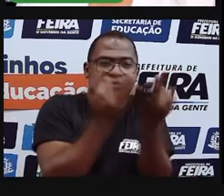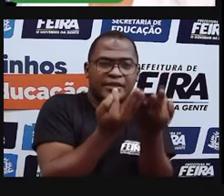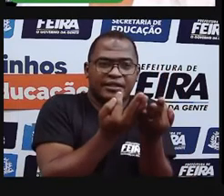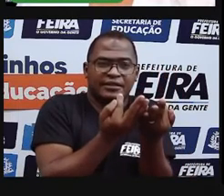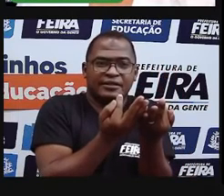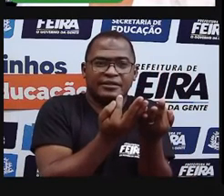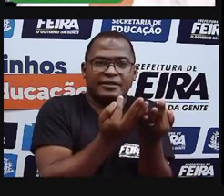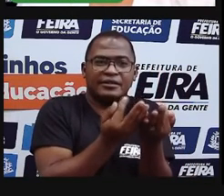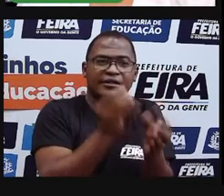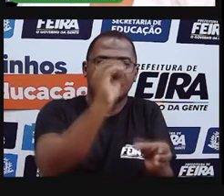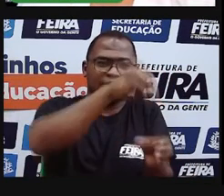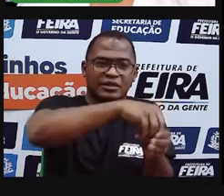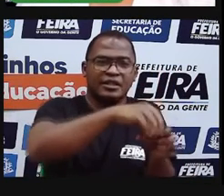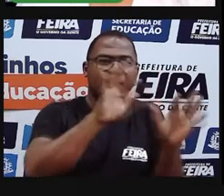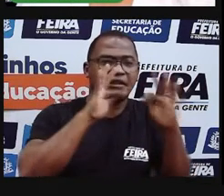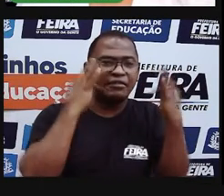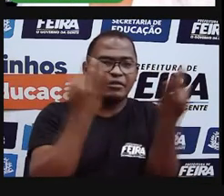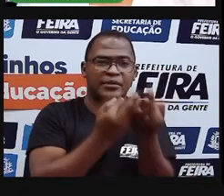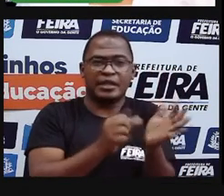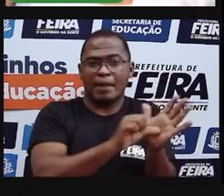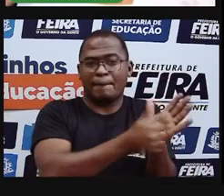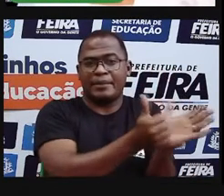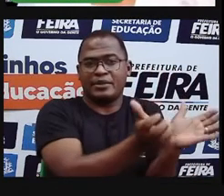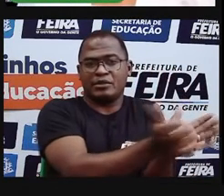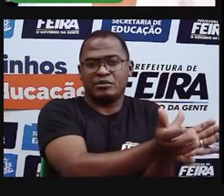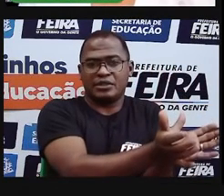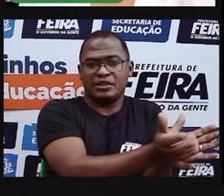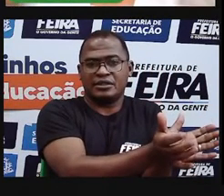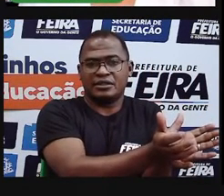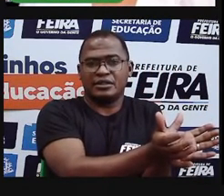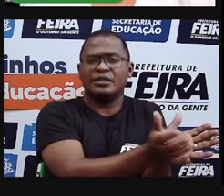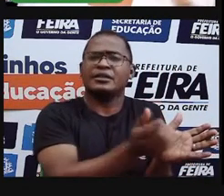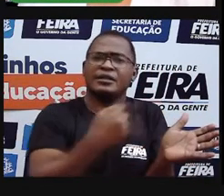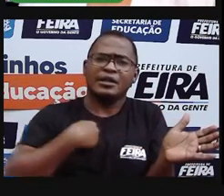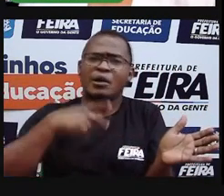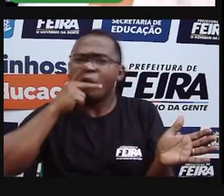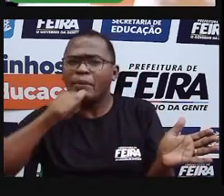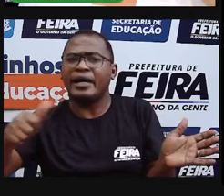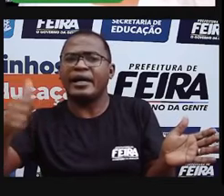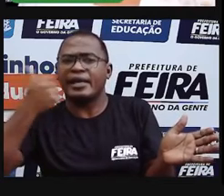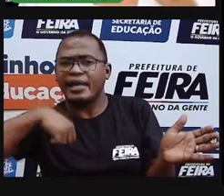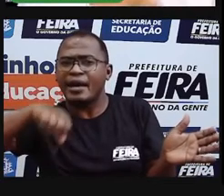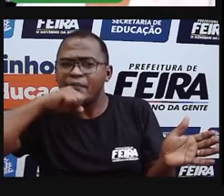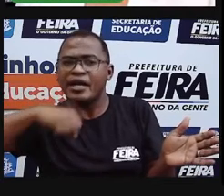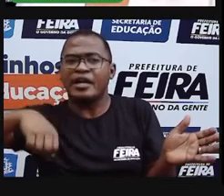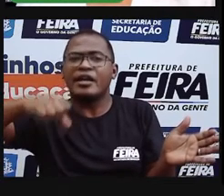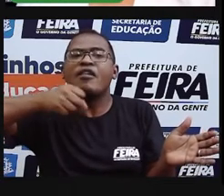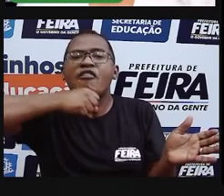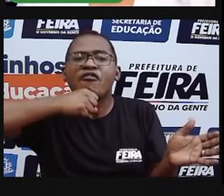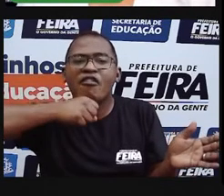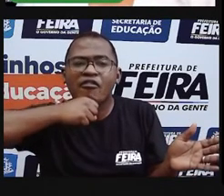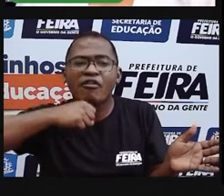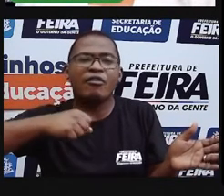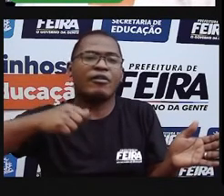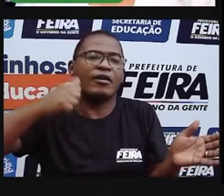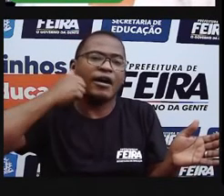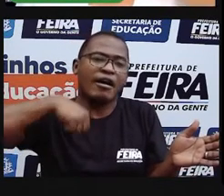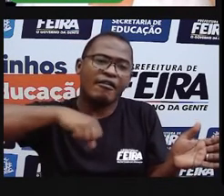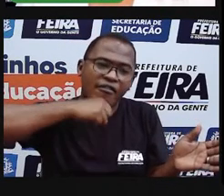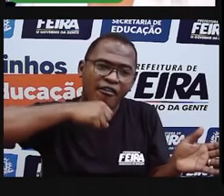que é a nossa família, né? Então, a gente é cercado de cuidado pelo pai, pela mãe, pelo avô, pela avó, né?